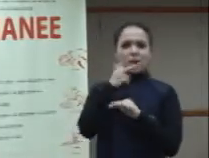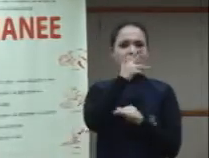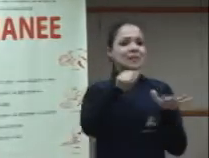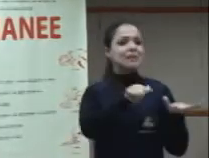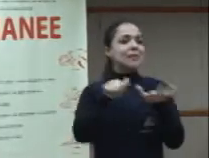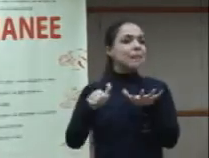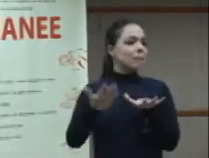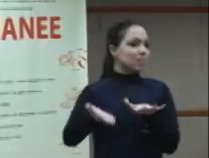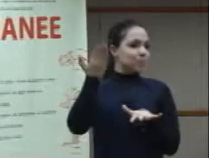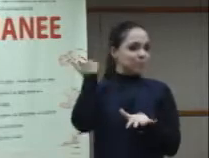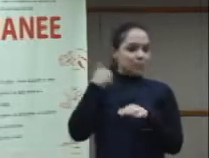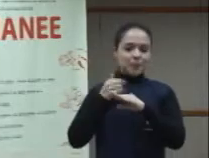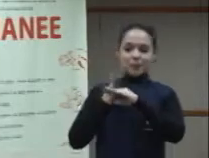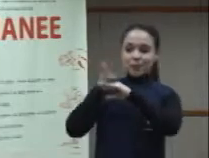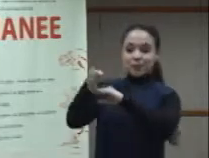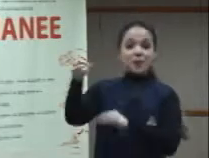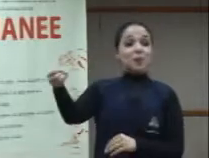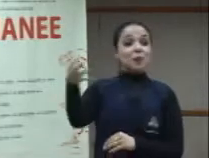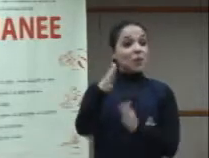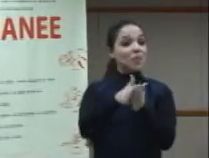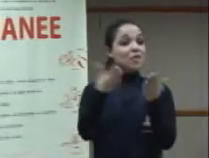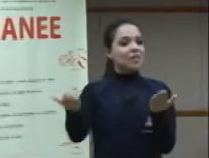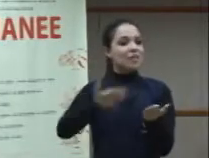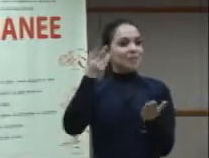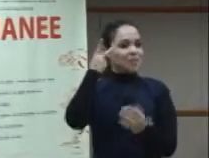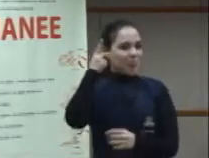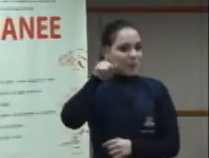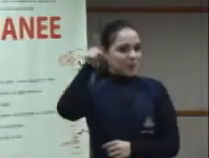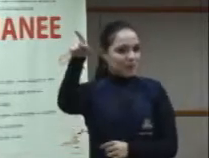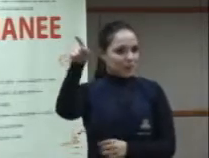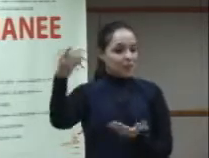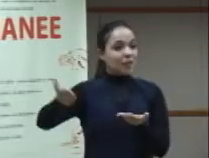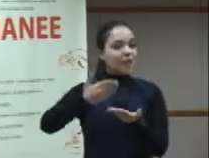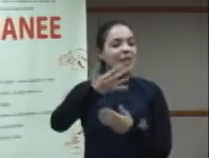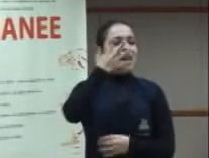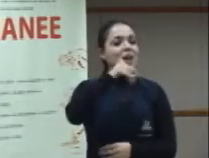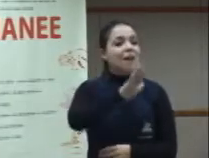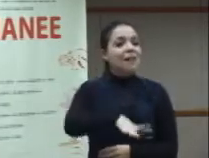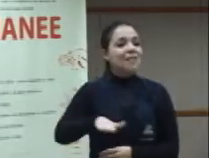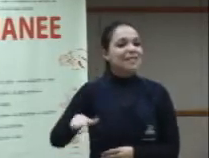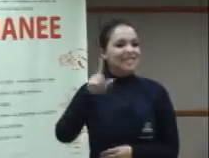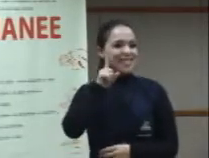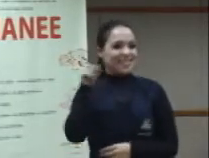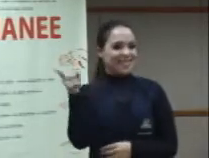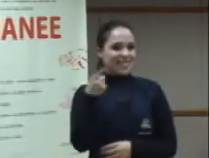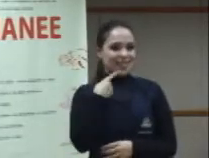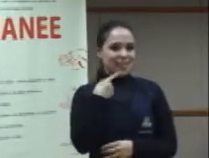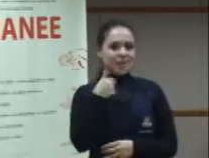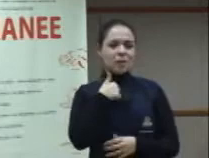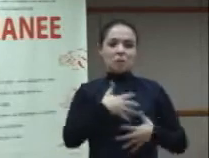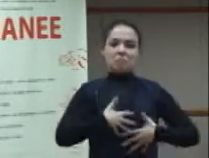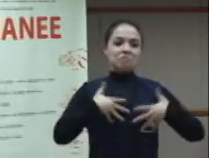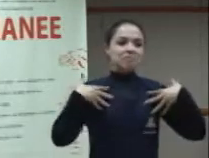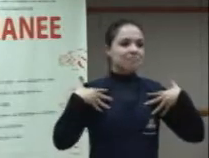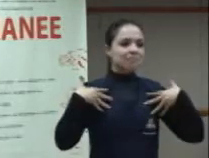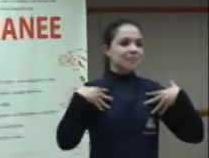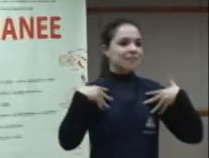passada no lançamento de um livro em São Paulo para crianças surdas das quais eu tive o privilégio de fazer o escrever